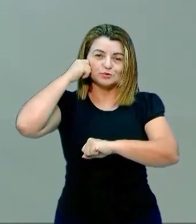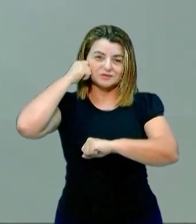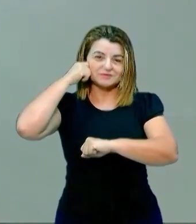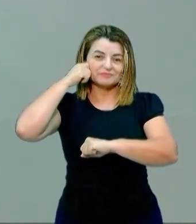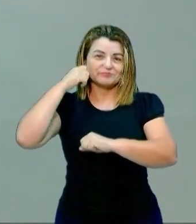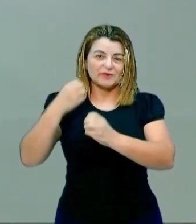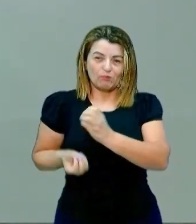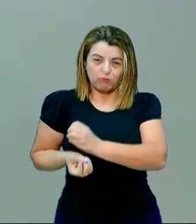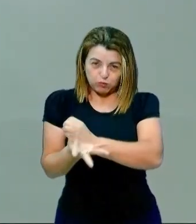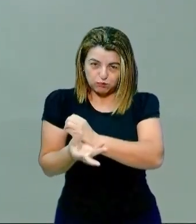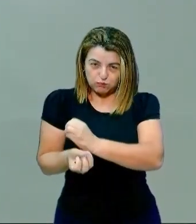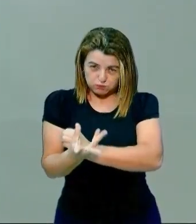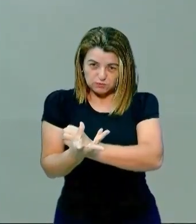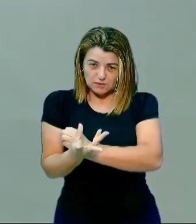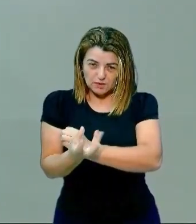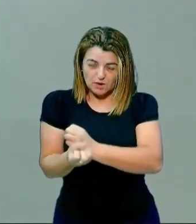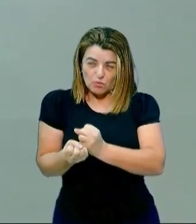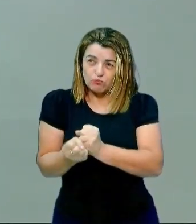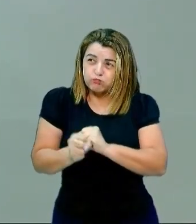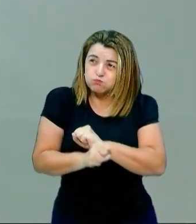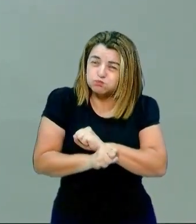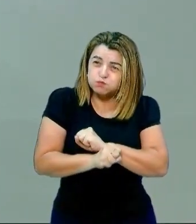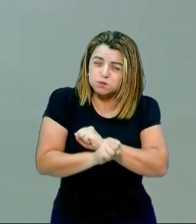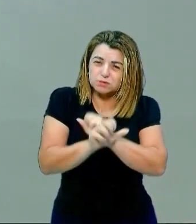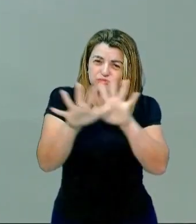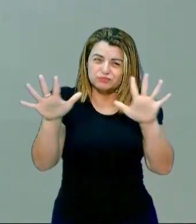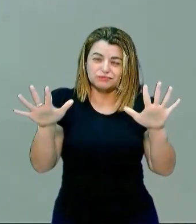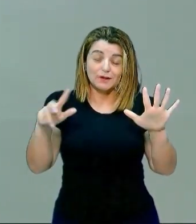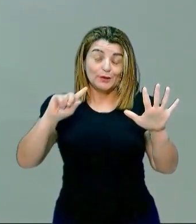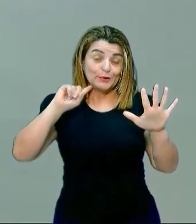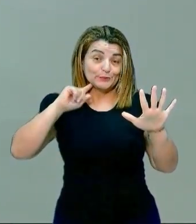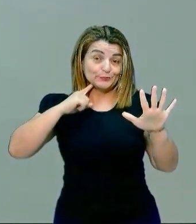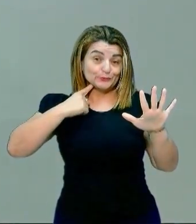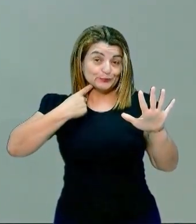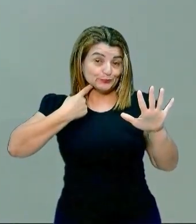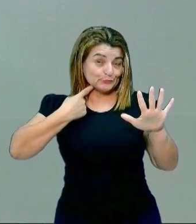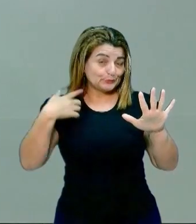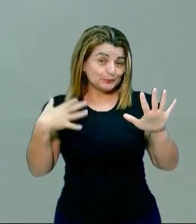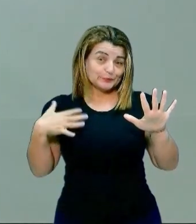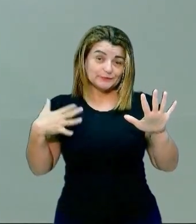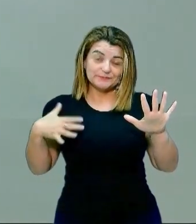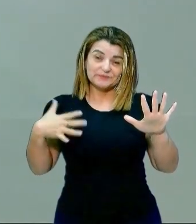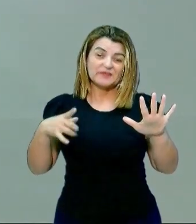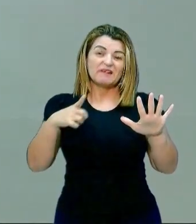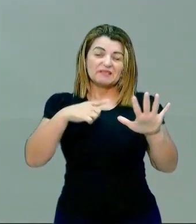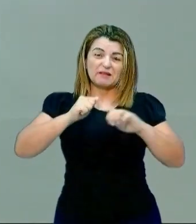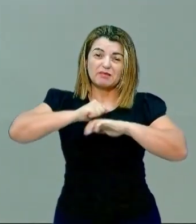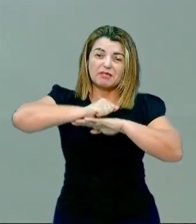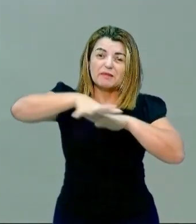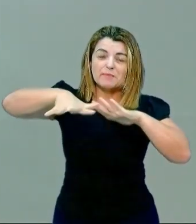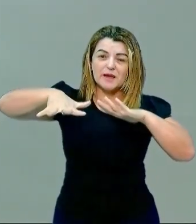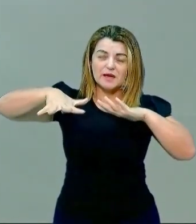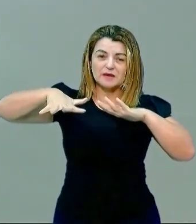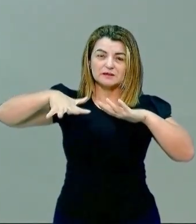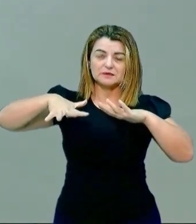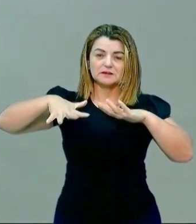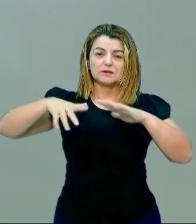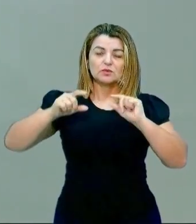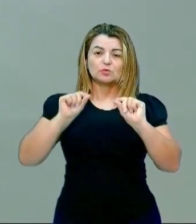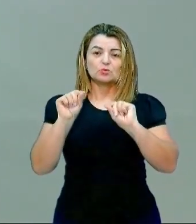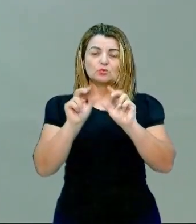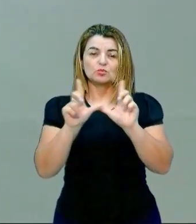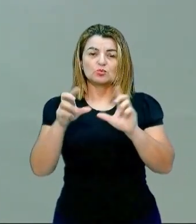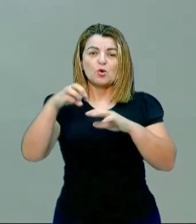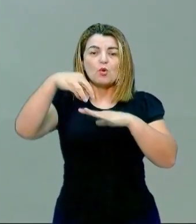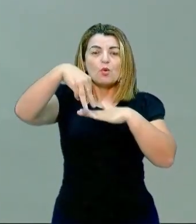muito tóxico. Principalmente porque ele produz, ou ele libera, um composto